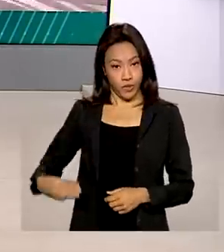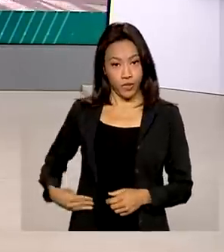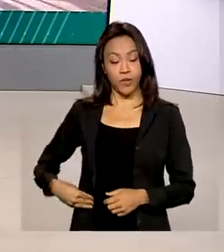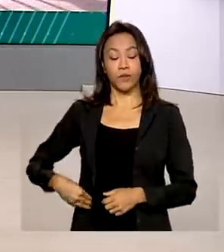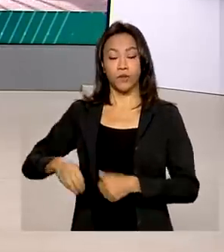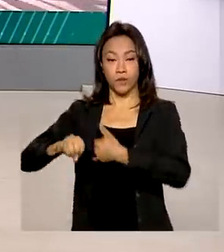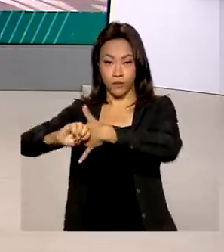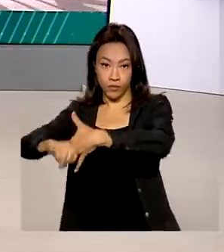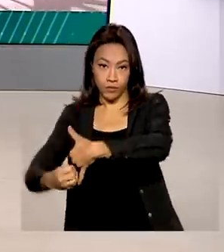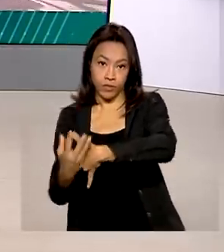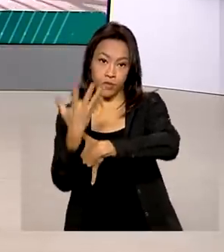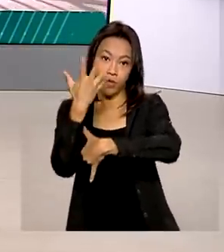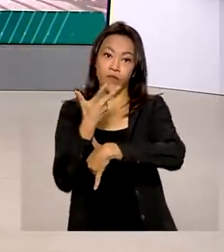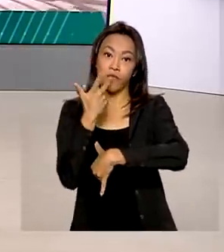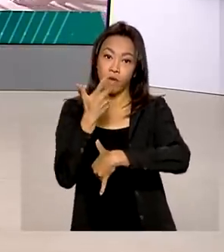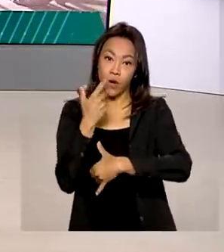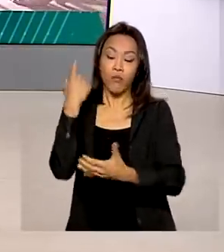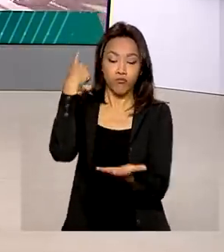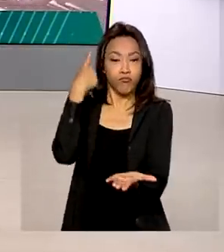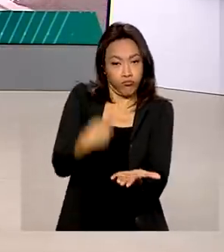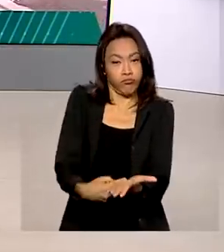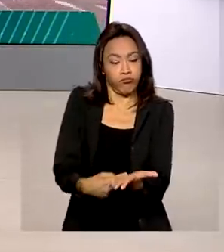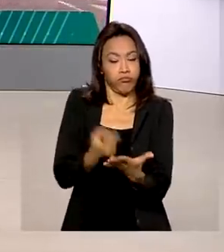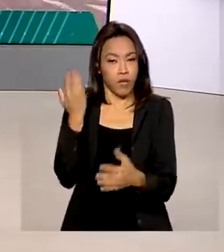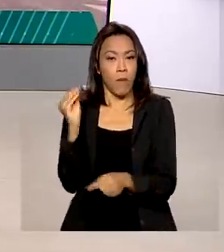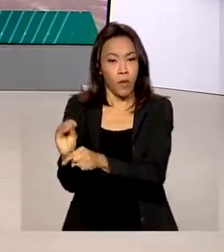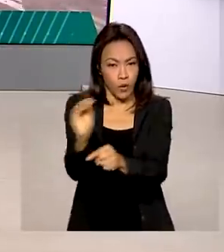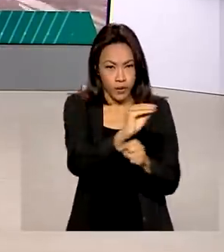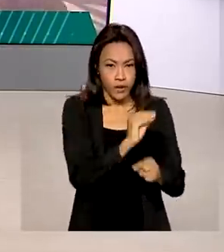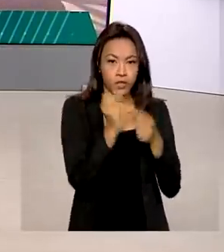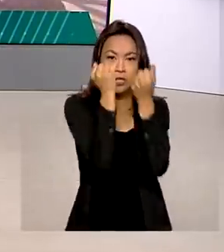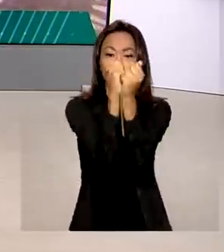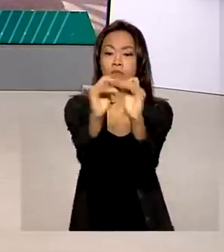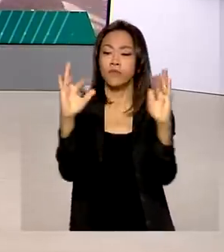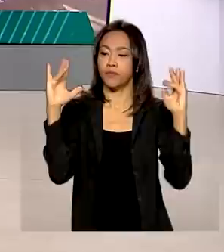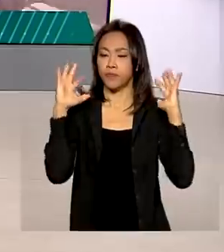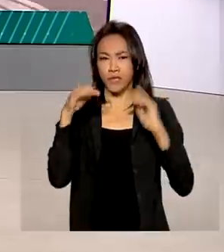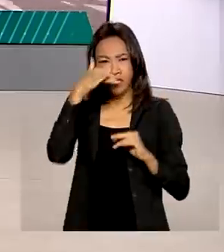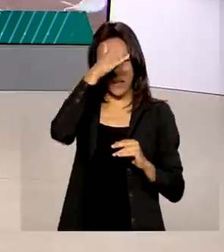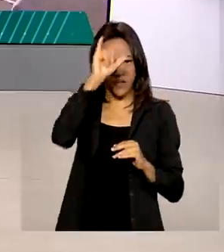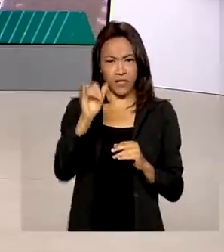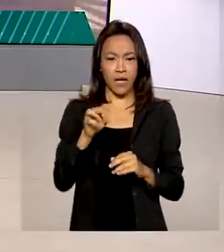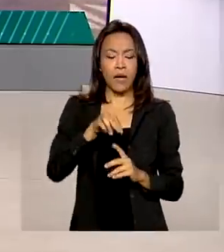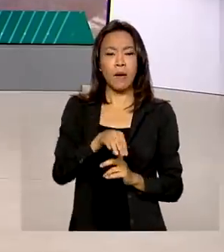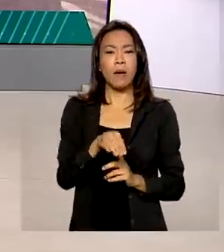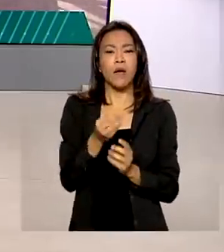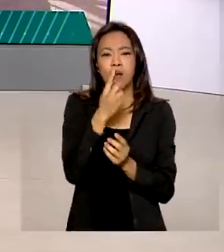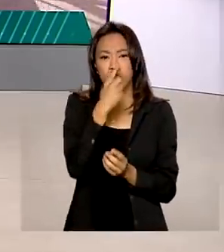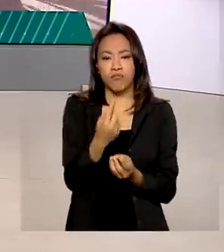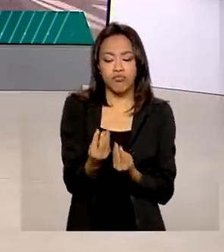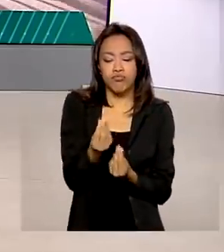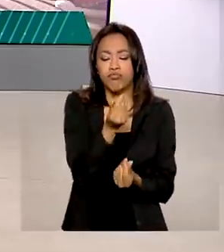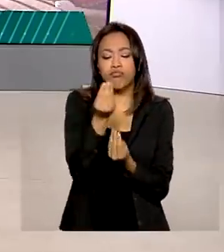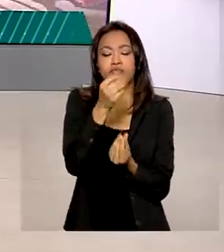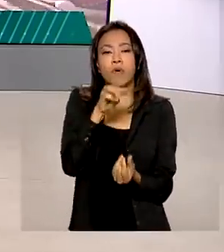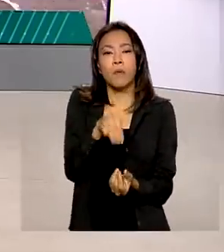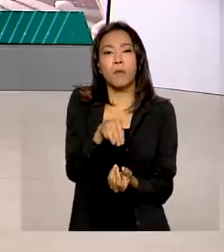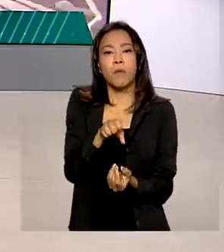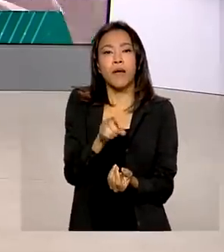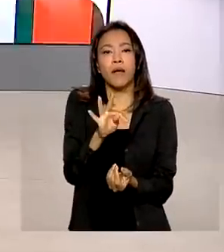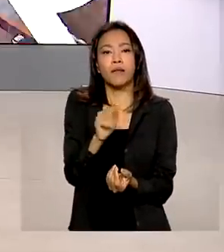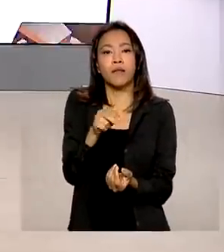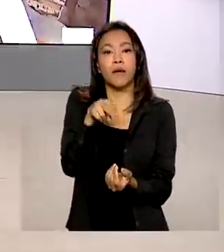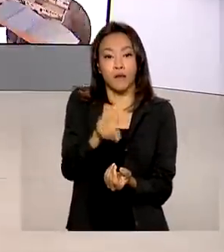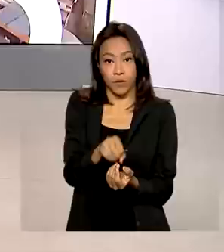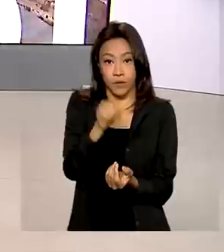brasileiro com a proteção das florestas e a redução das emissões de metano. O Brasil está em processo de adesão à OCDE